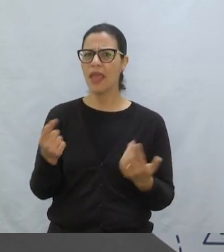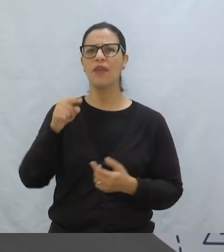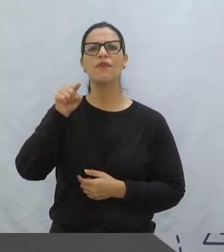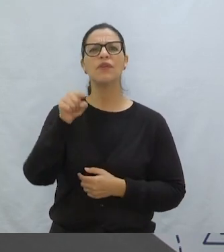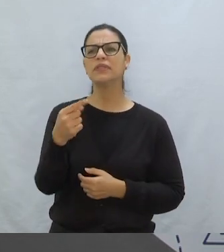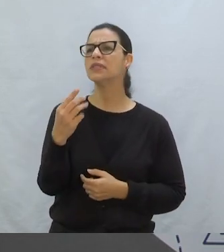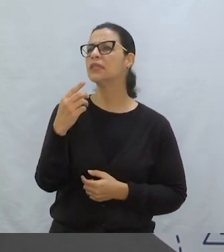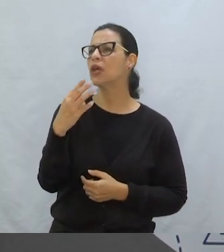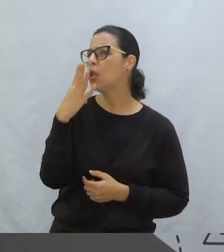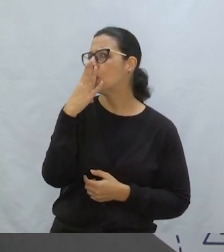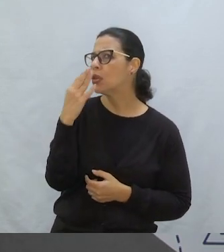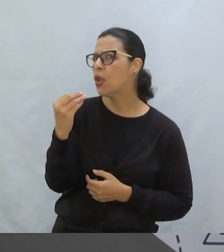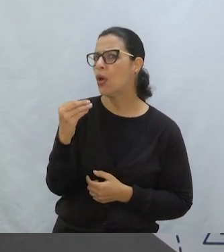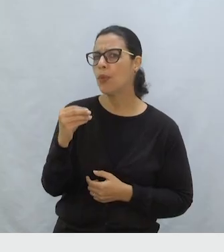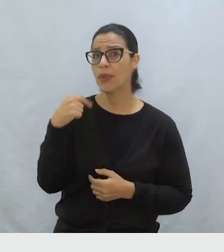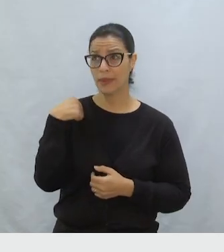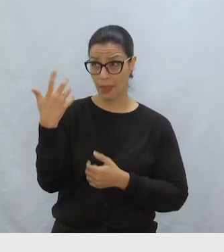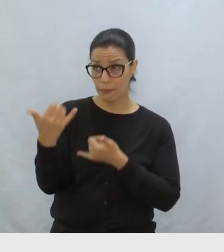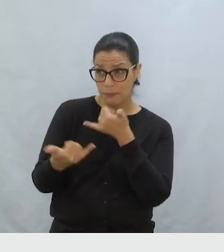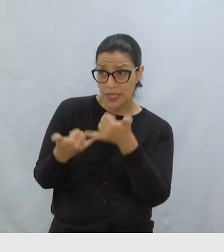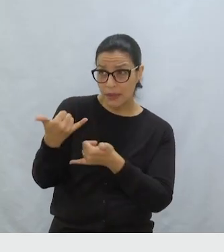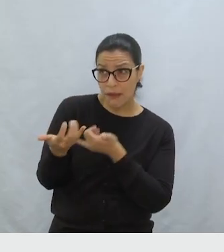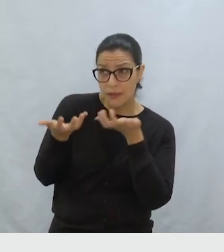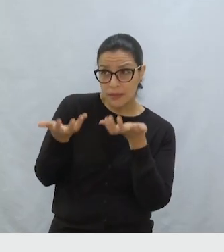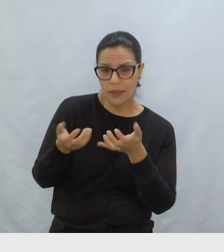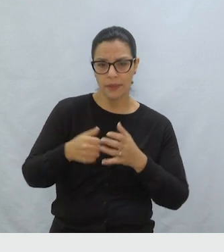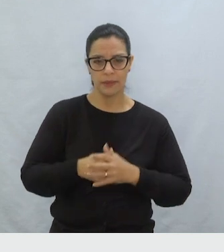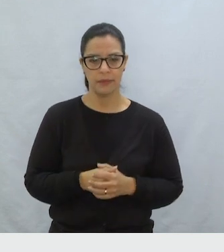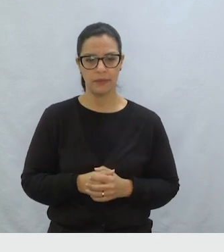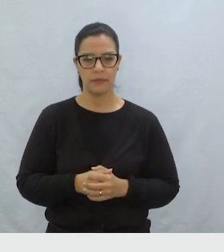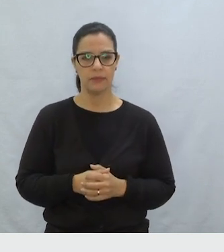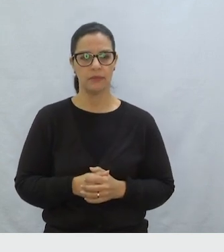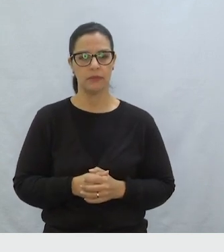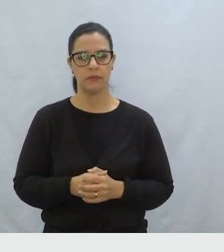Ei, seu lobo, quer brincar?